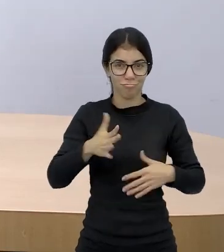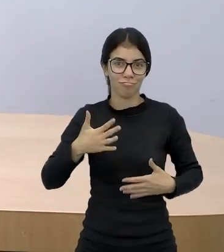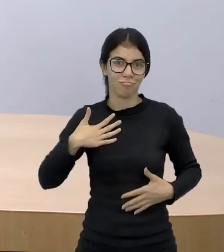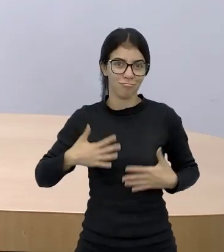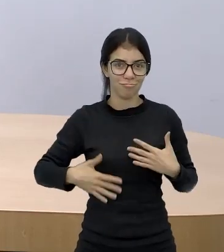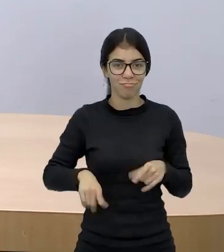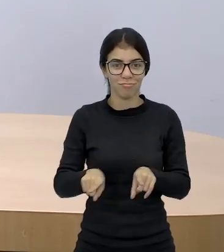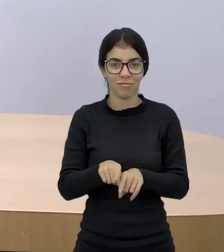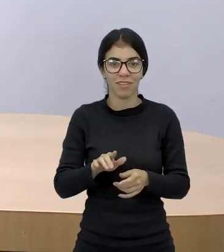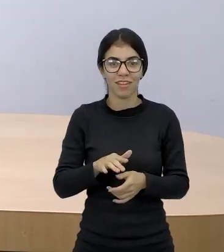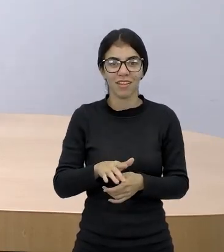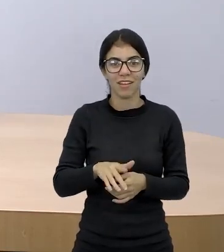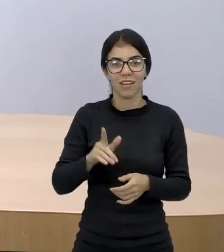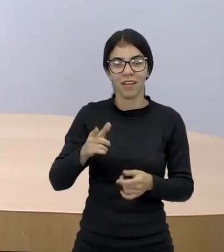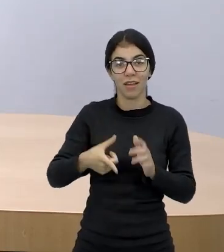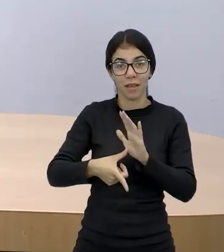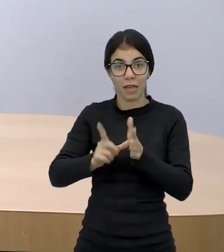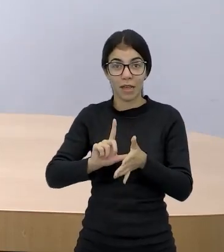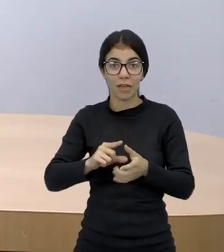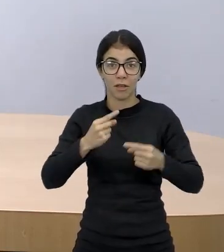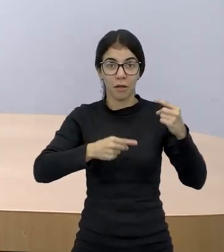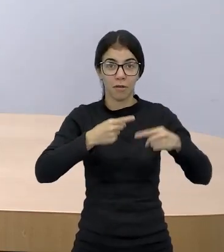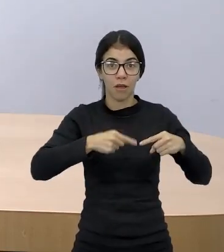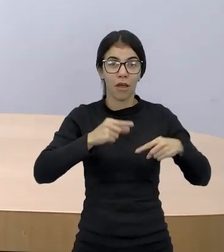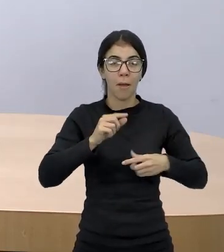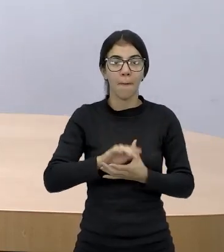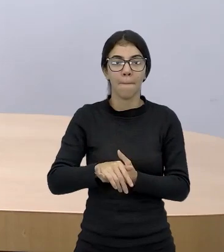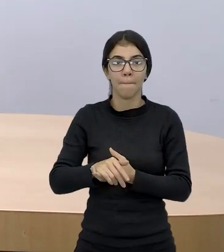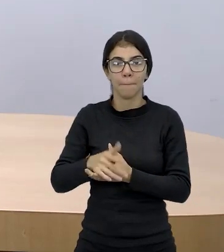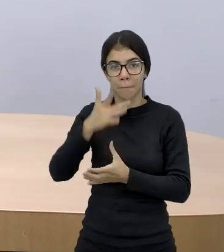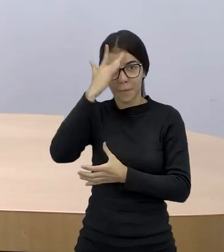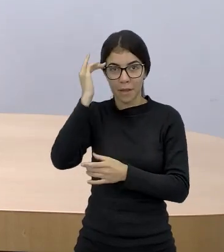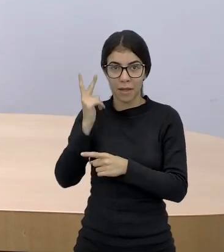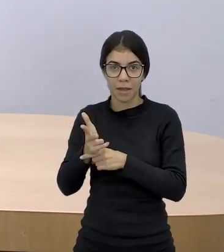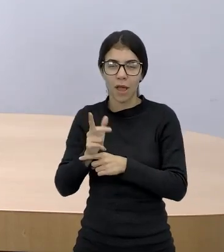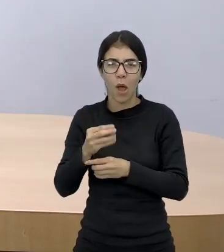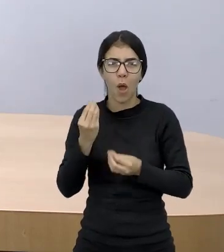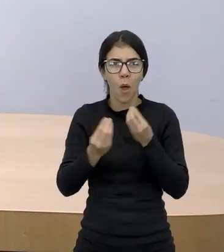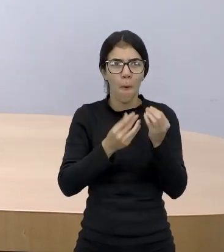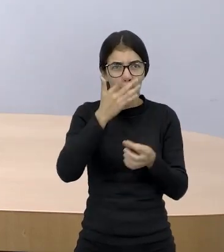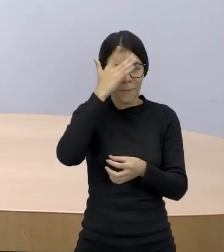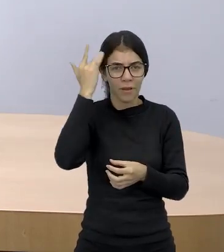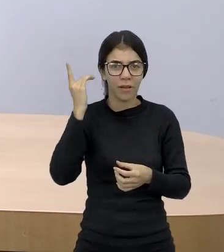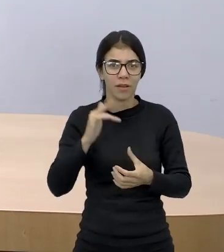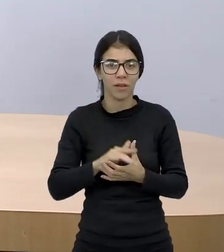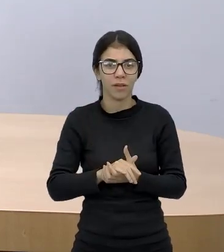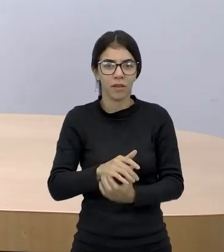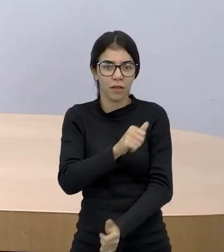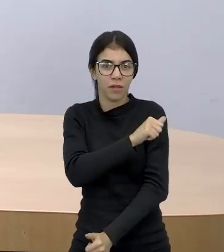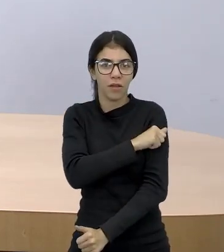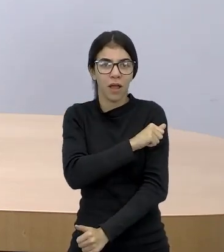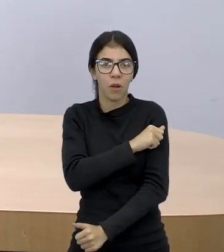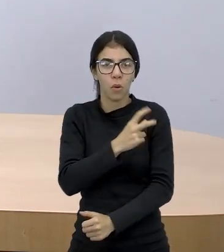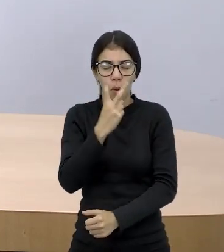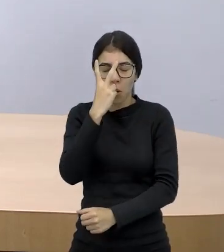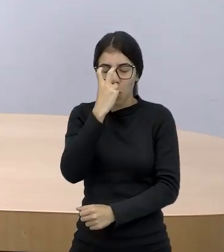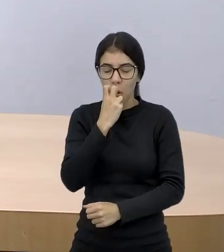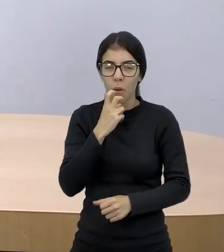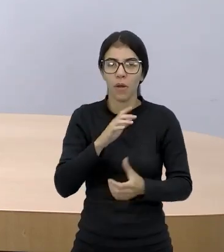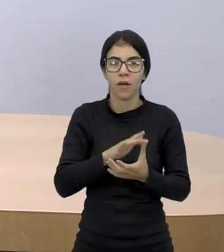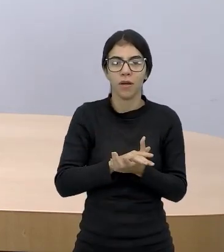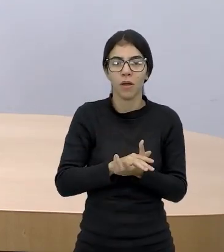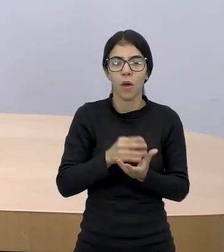como eu sou, eu tava até discutindo com a Lita, nossa produtora, como será que tá na cabeça dos nossos alunos cegos, de baixa